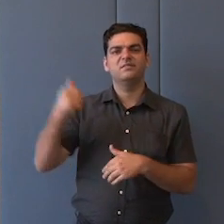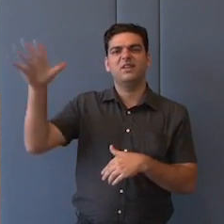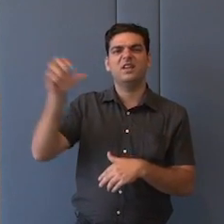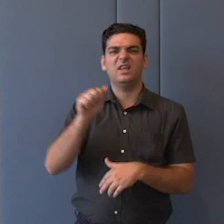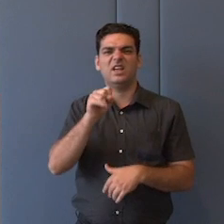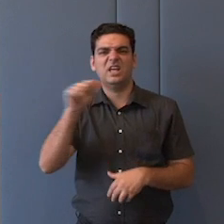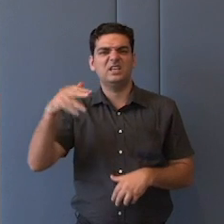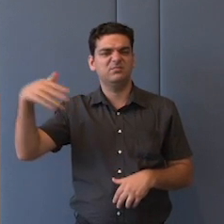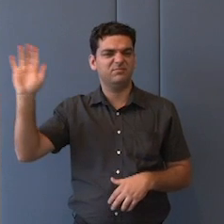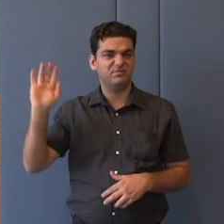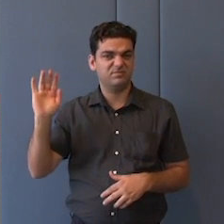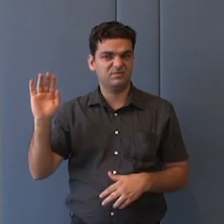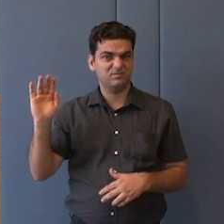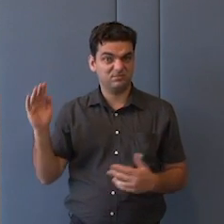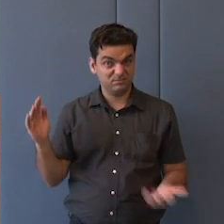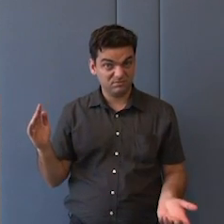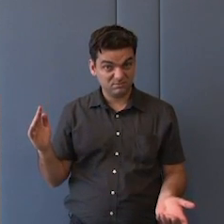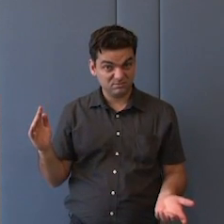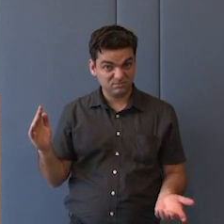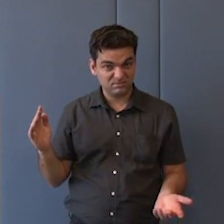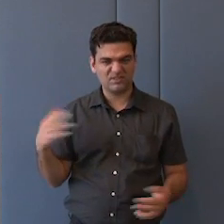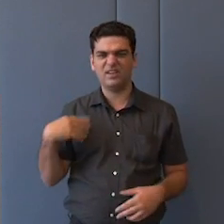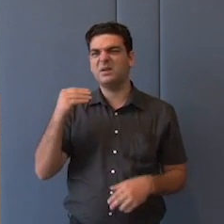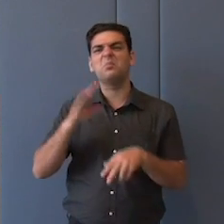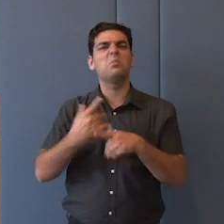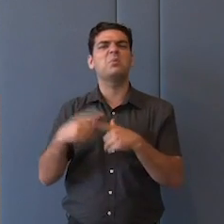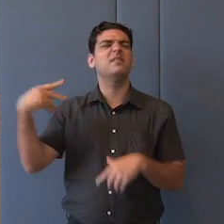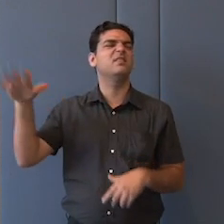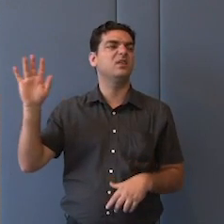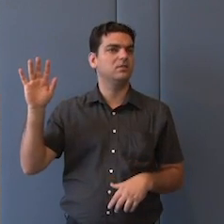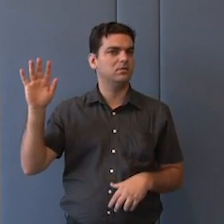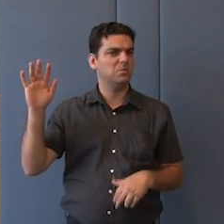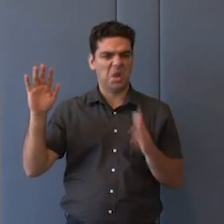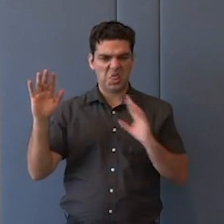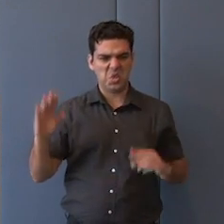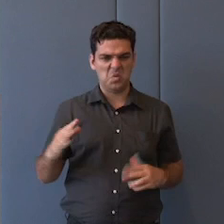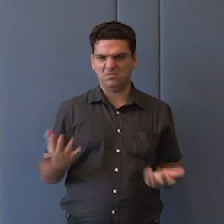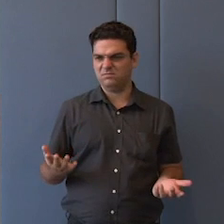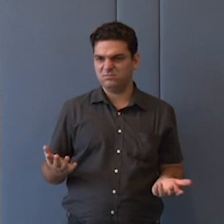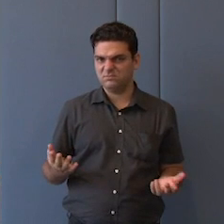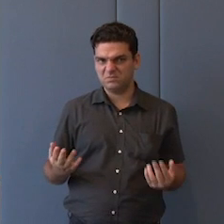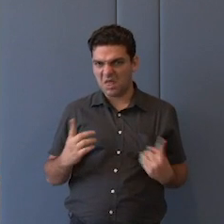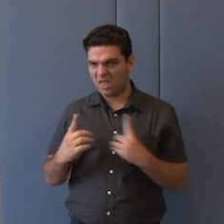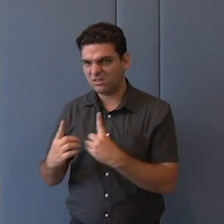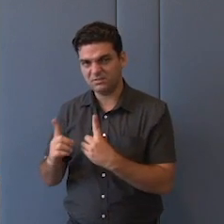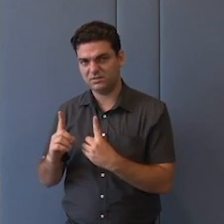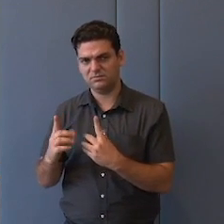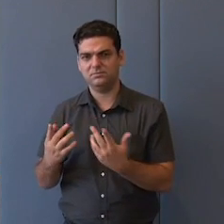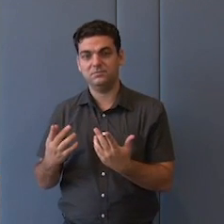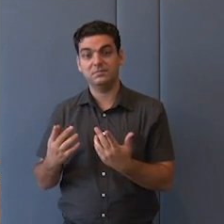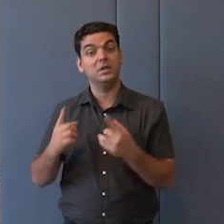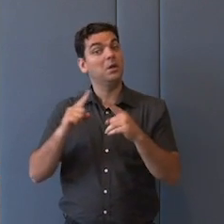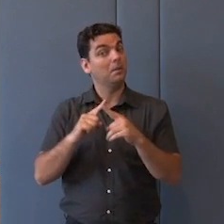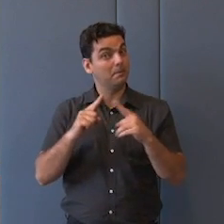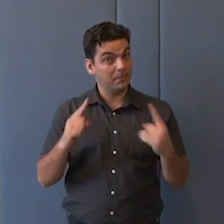Tudo é conosco. Tudo é conosco porque a gente está nesse mundo, não é porque o Brasil é a grande e maior, mas, assim, acho que tudo é com todo mundo. Mas, no nosso caso,